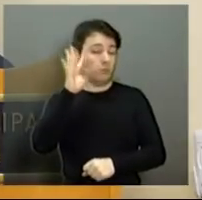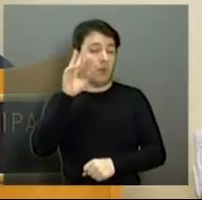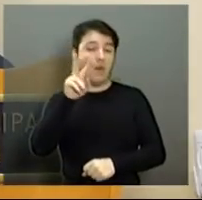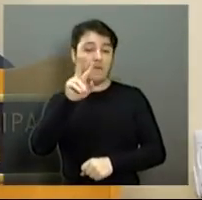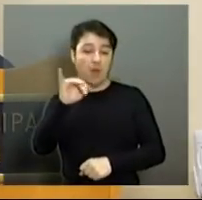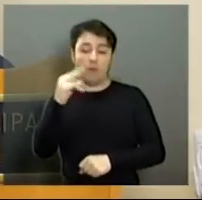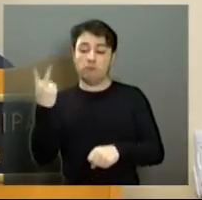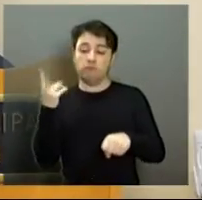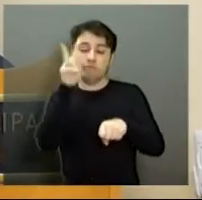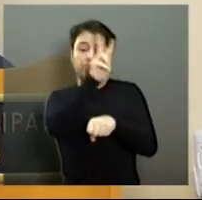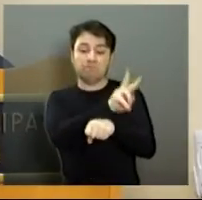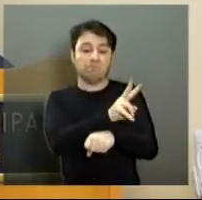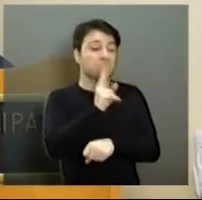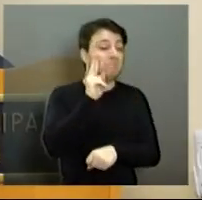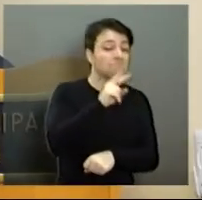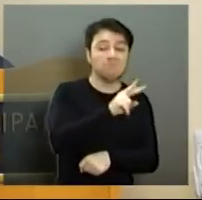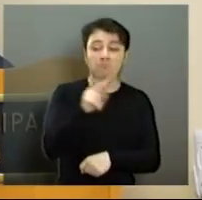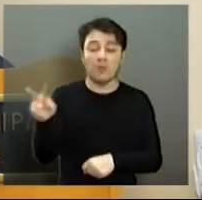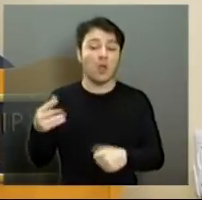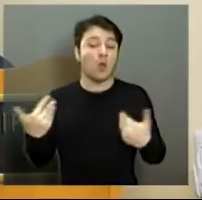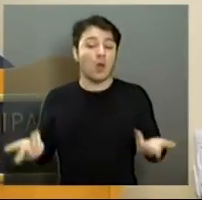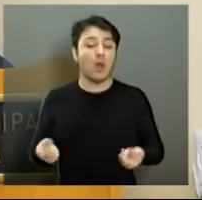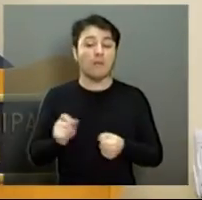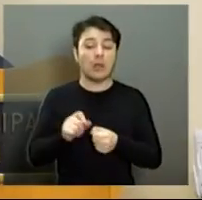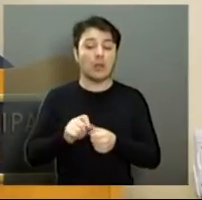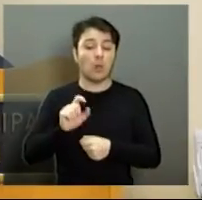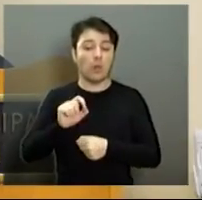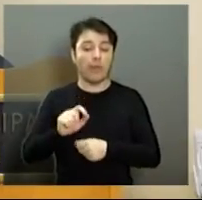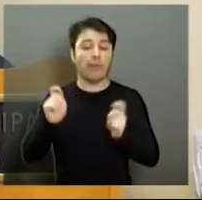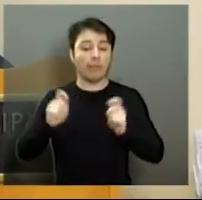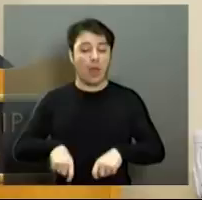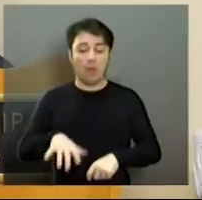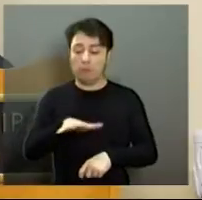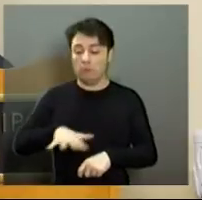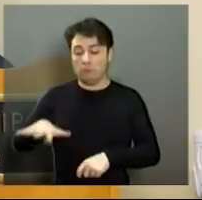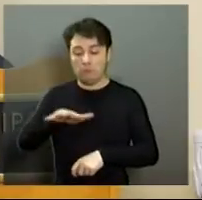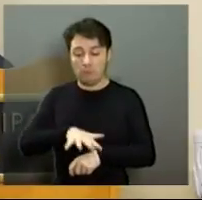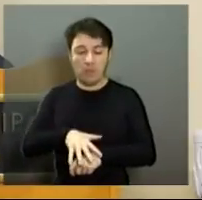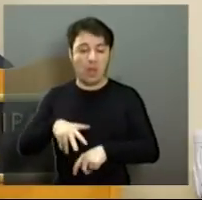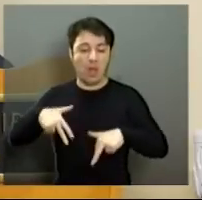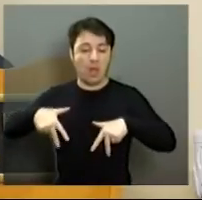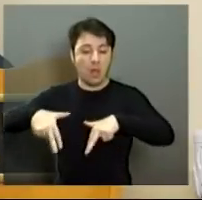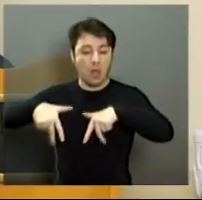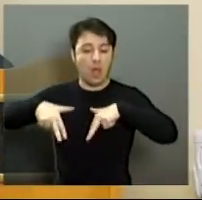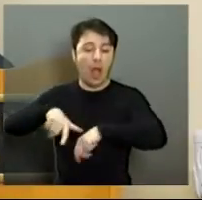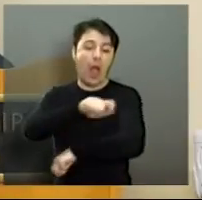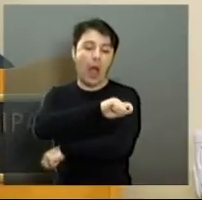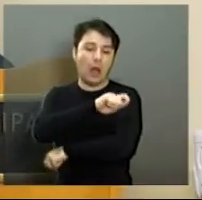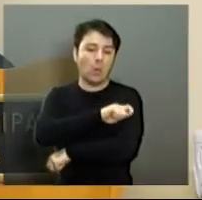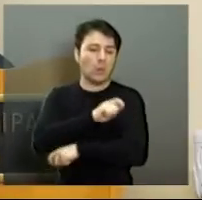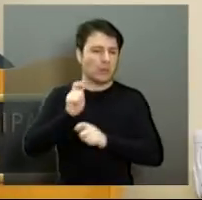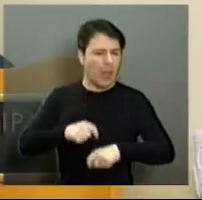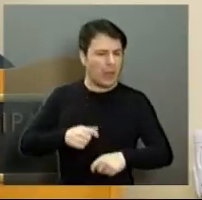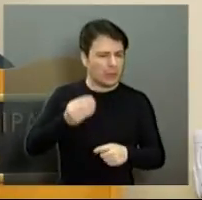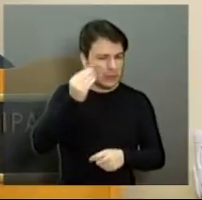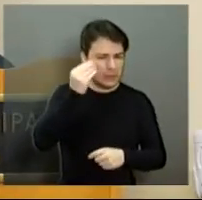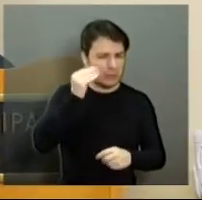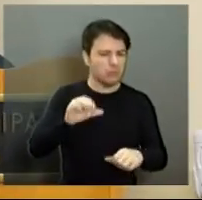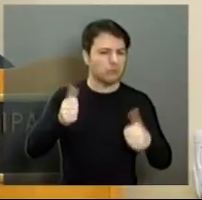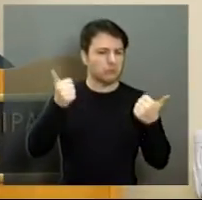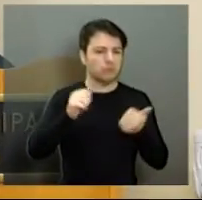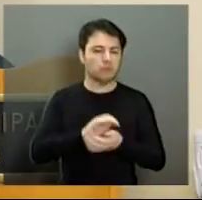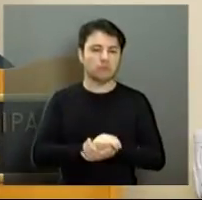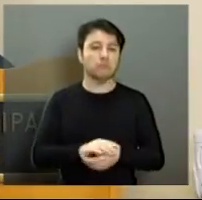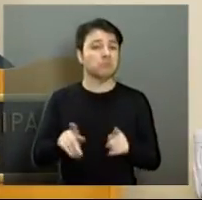a medida pode ser tomada para melhorar a situação dos alunos que transitam pelas ruas. todas as fotos e